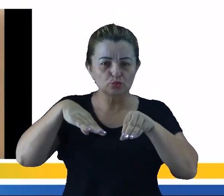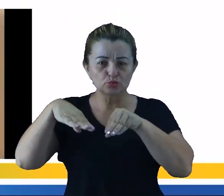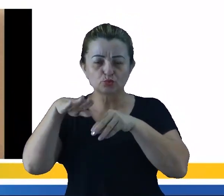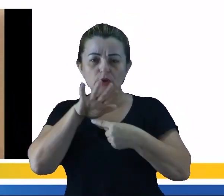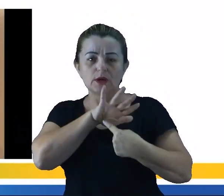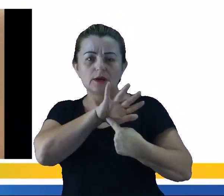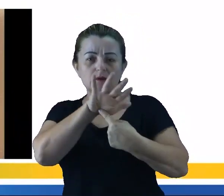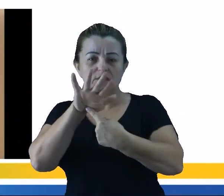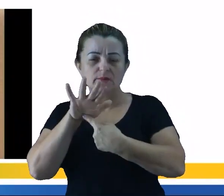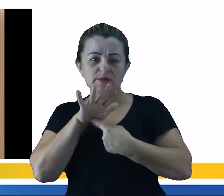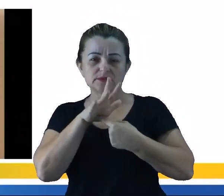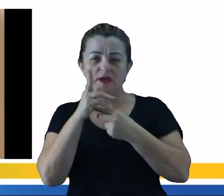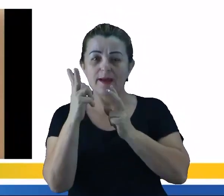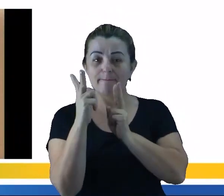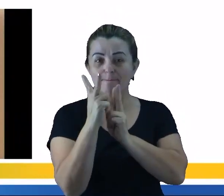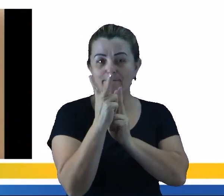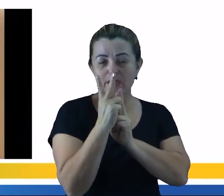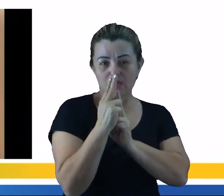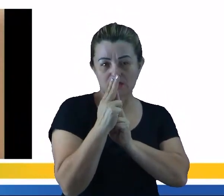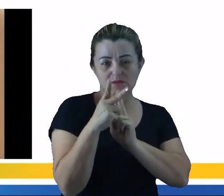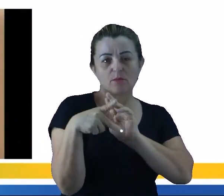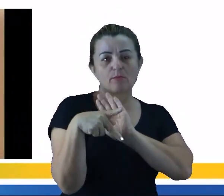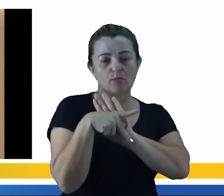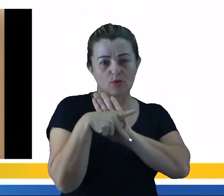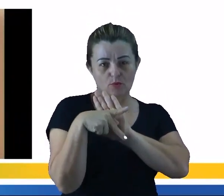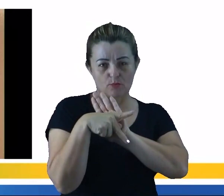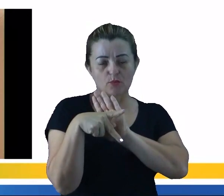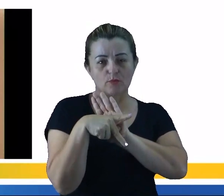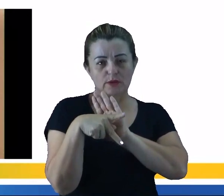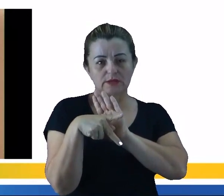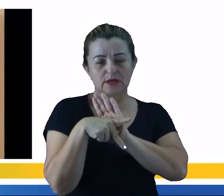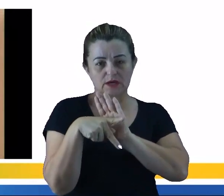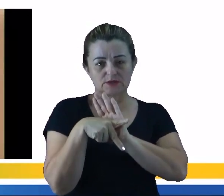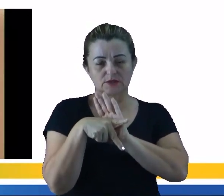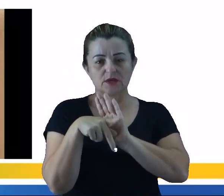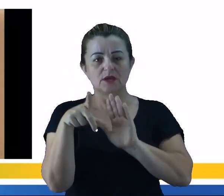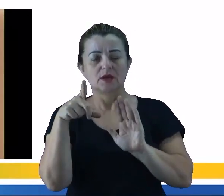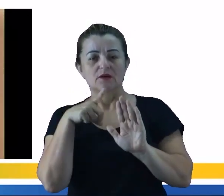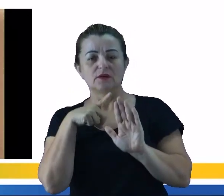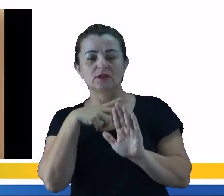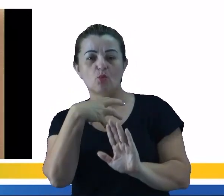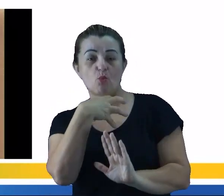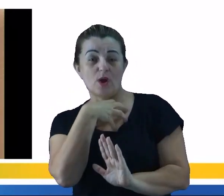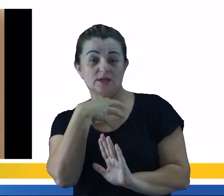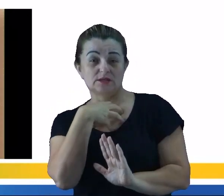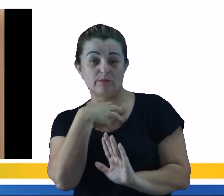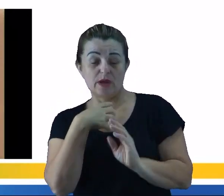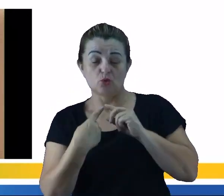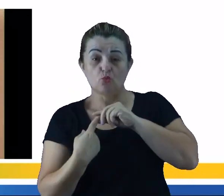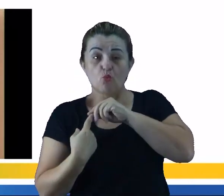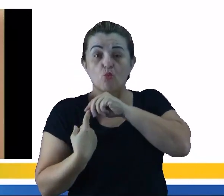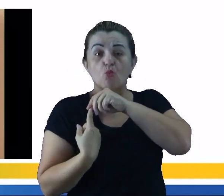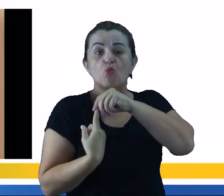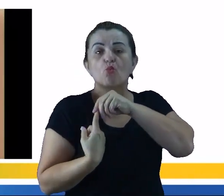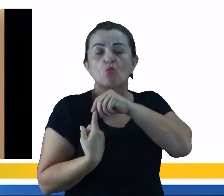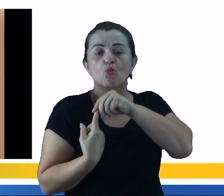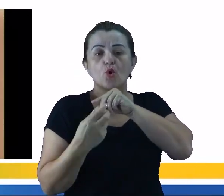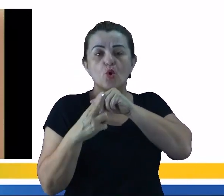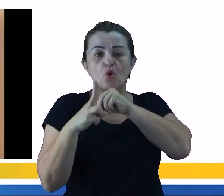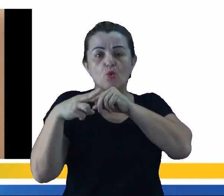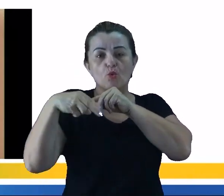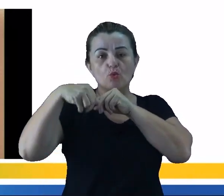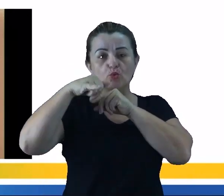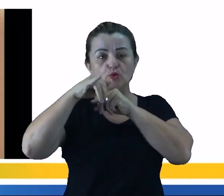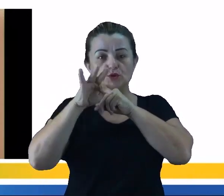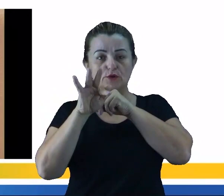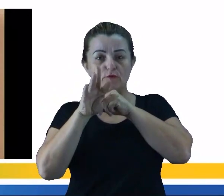apresentar as mesmas propriedades em toda a sua porção e vai ter o que? Um aspecto uniforme. Então essa mistura vai